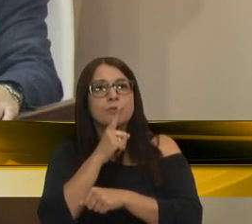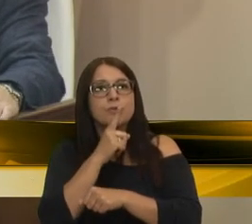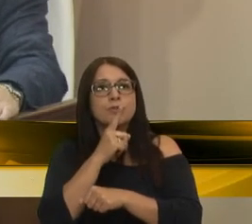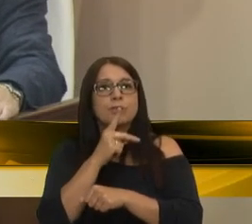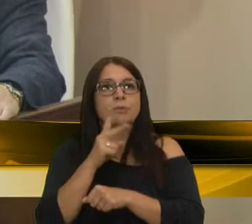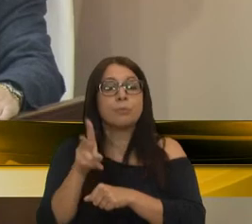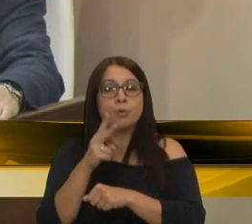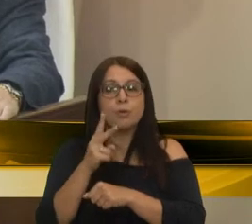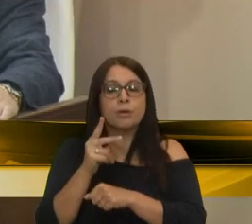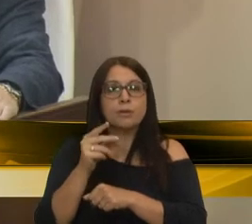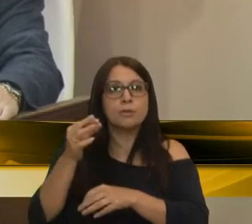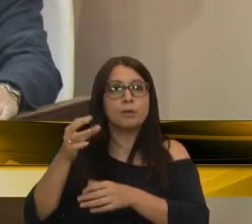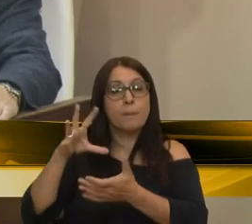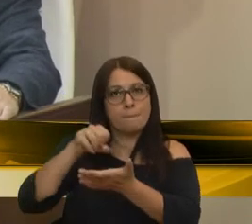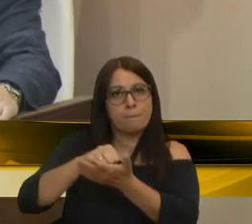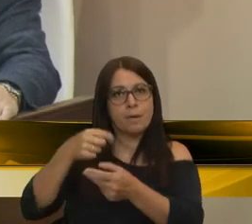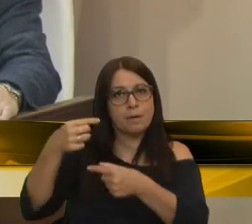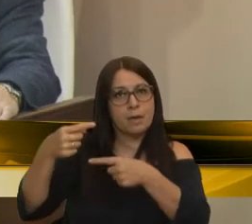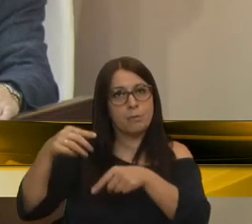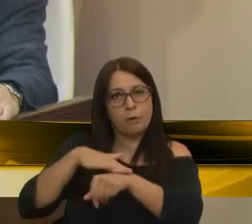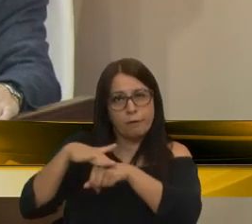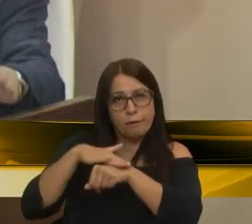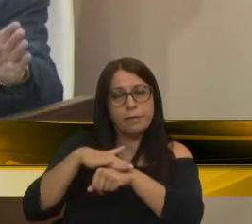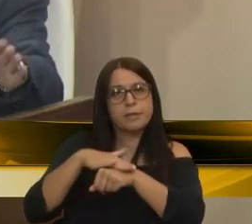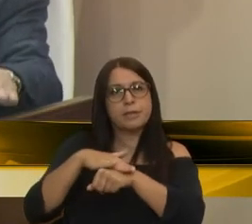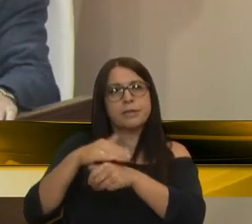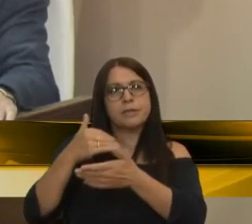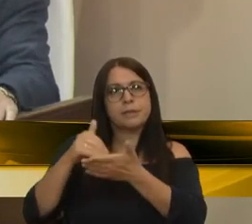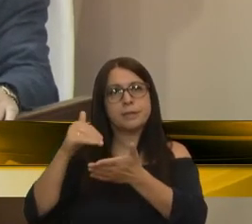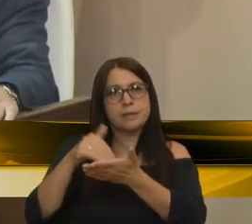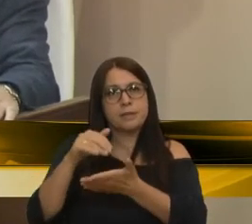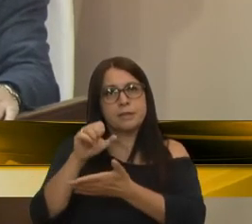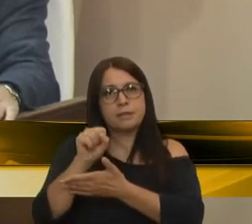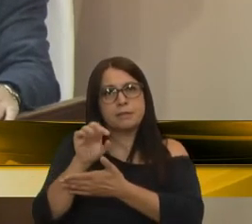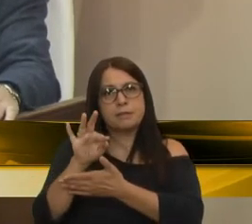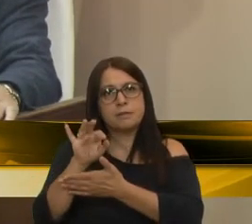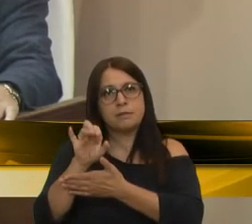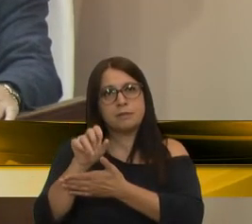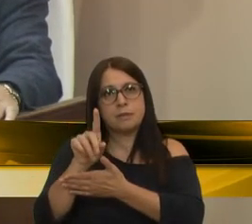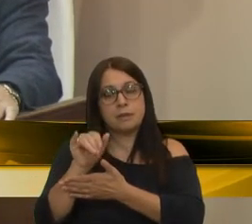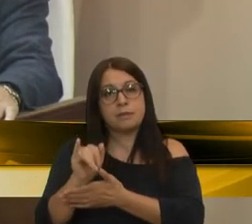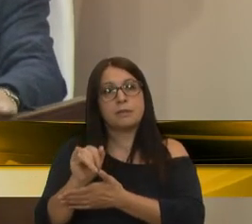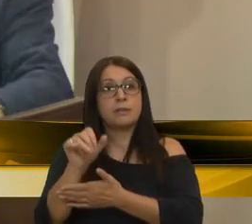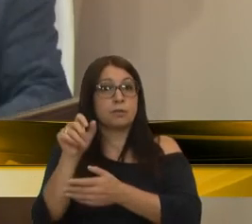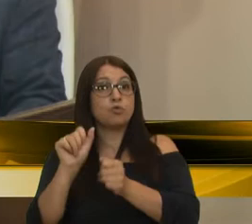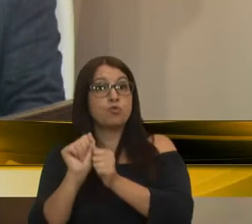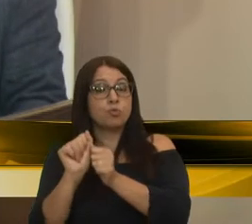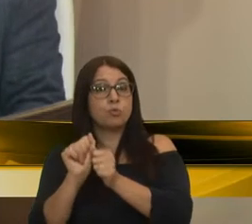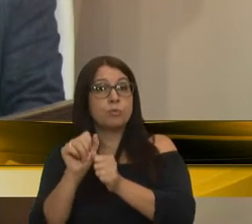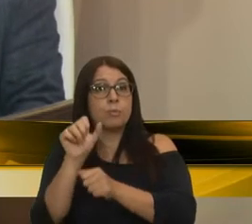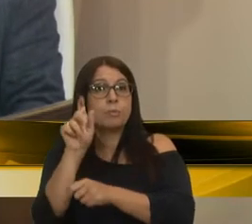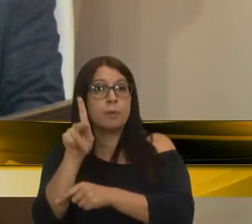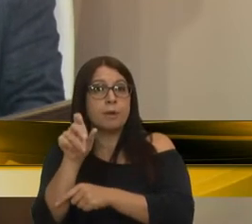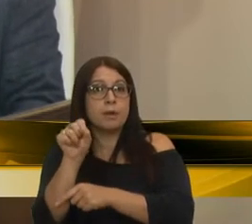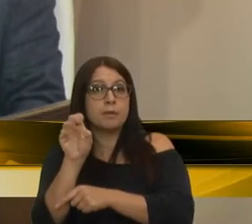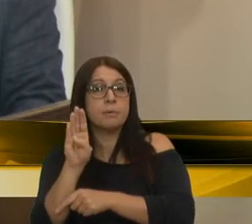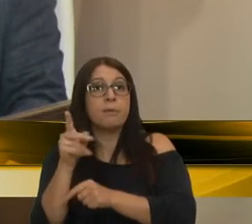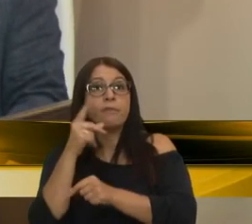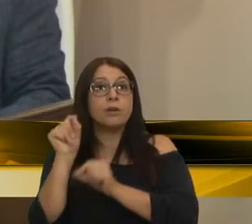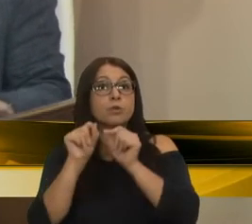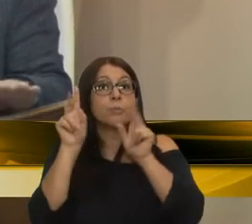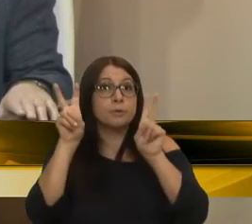uma audiência com o secretário Stedley, com o secretário de Educação, em nome da bancada do PSB, para nós tratarmos desse assunto.